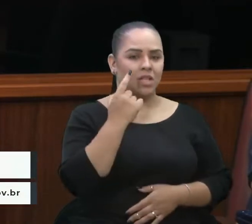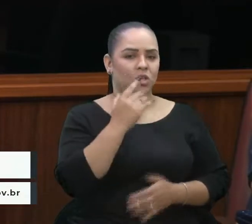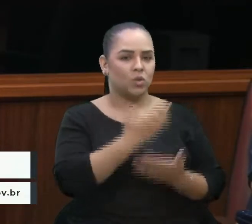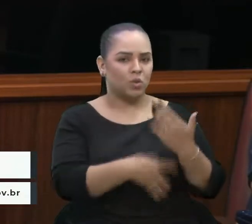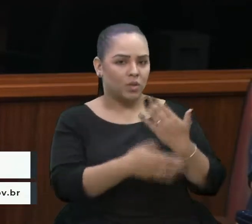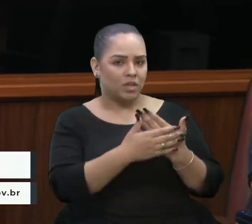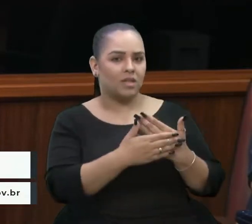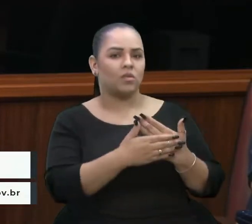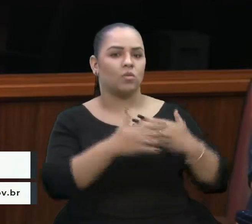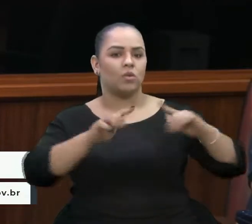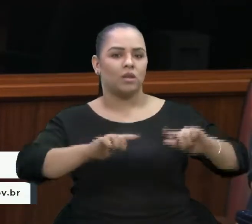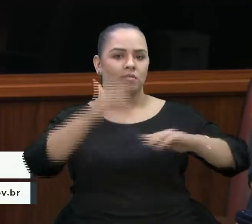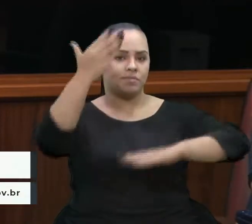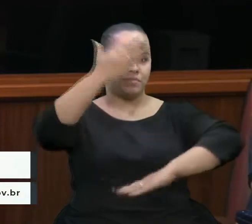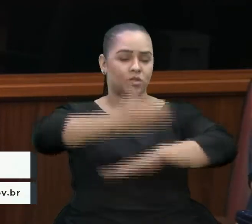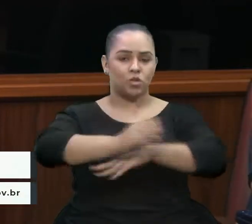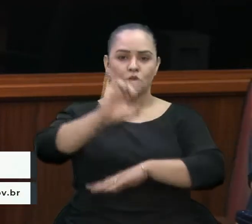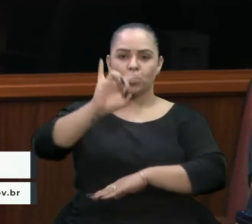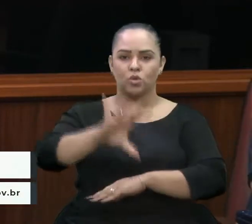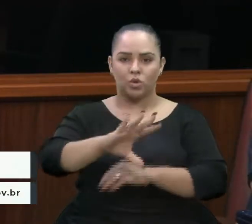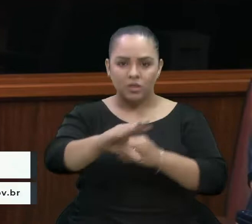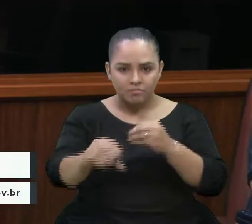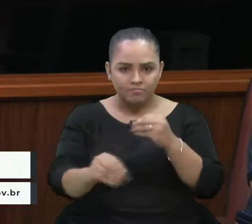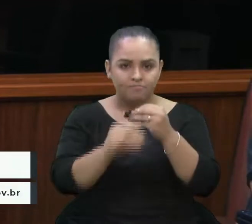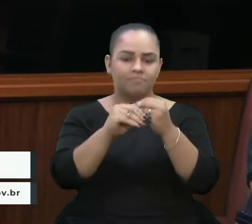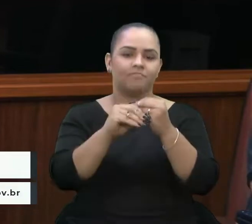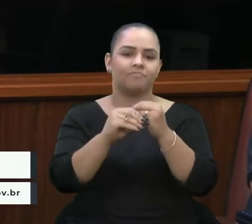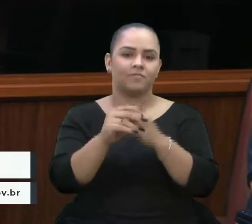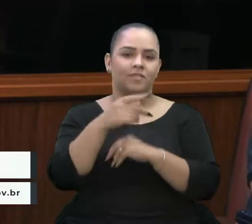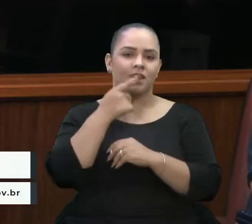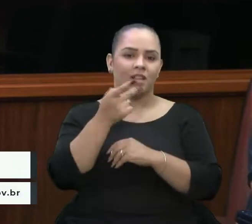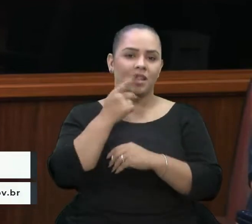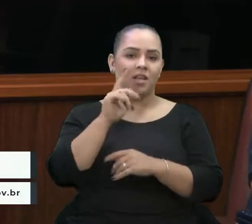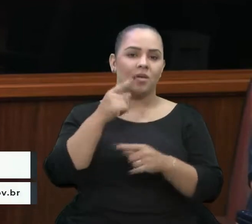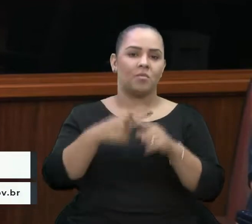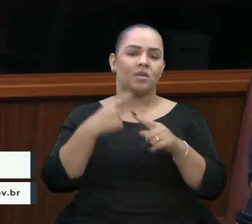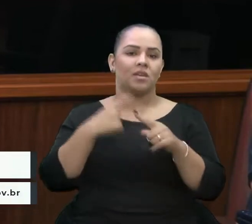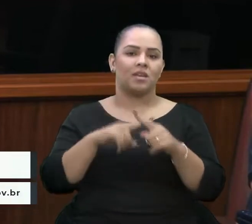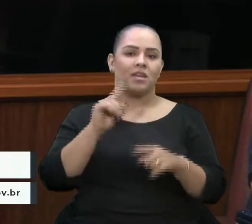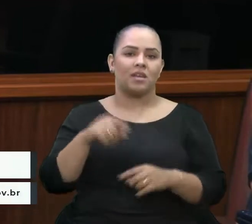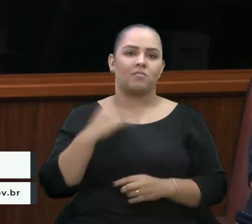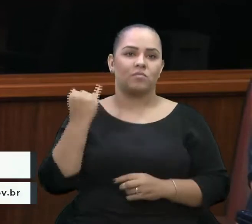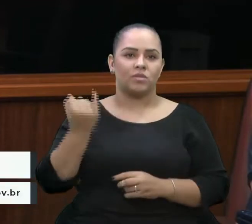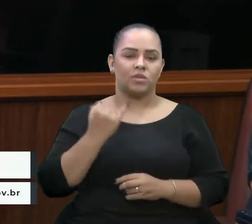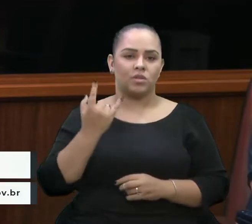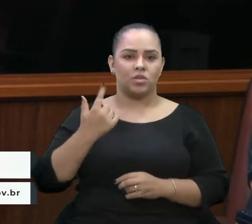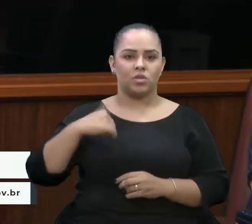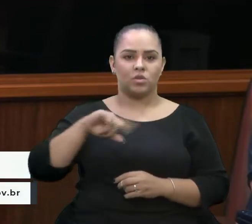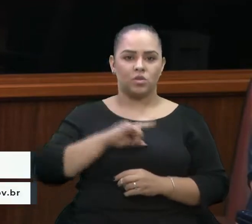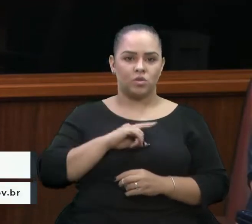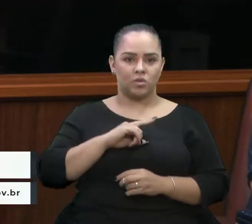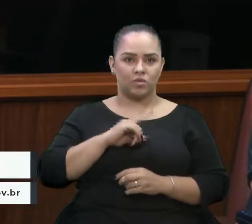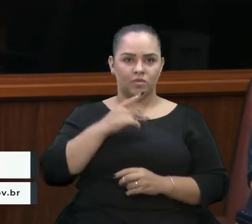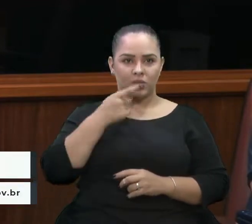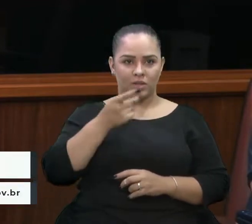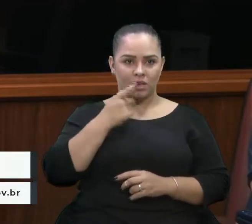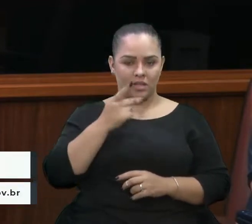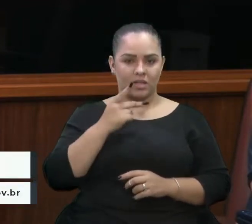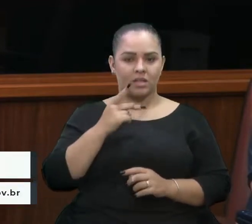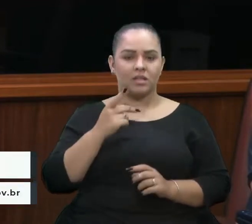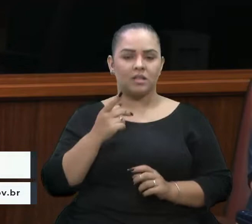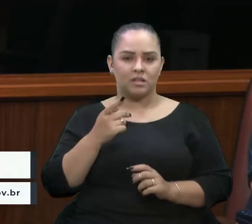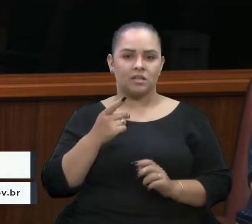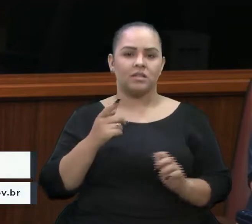queria fazer essa referência, porque é importante a gente destacar essa atuação